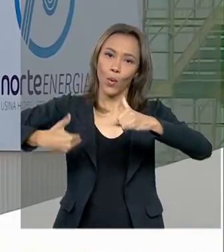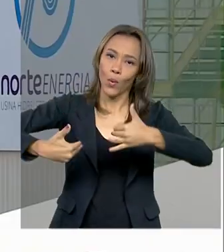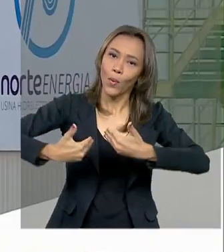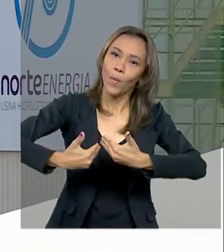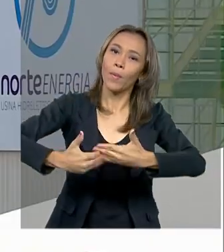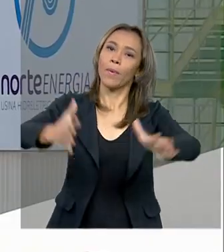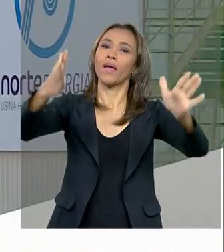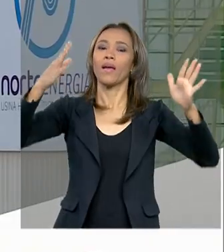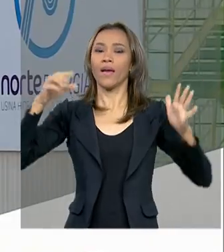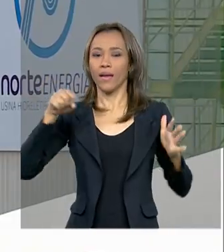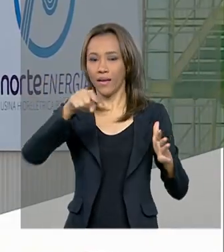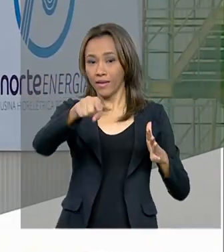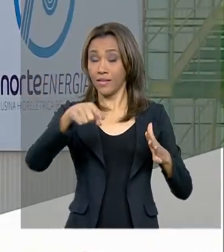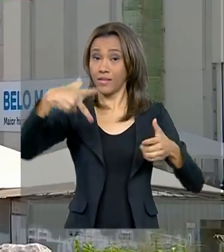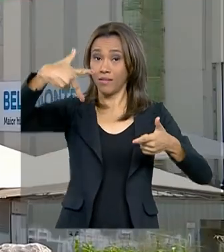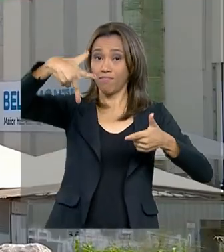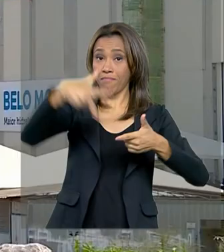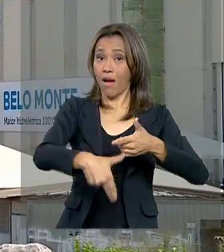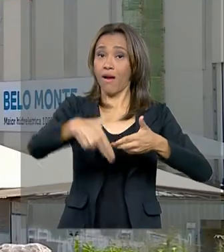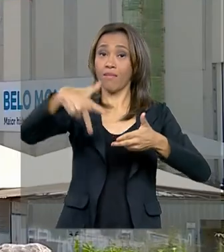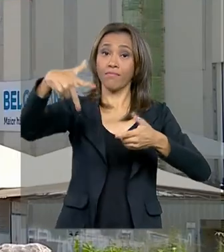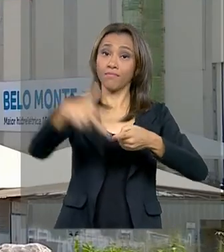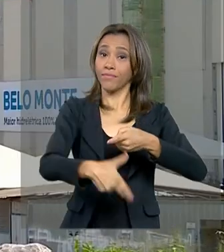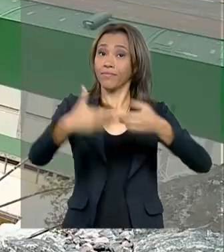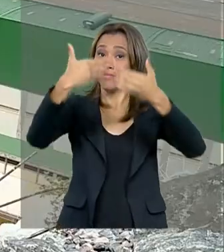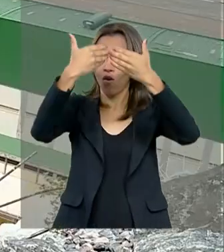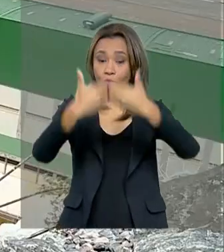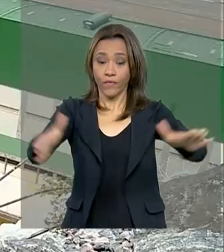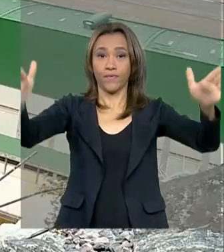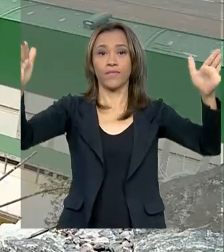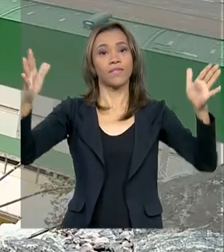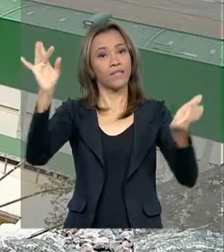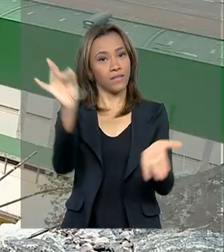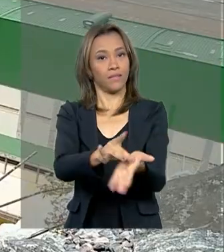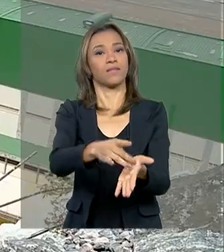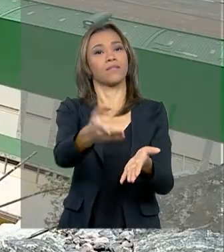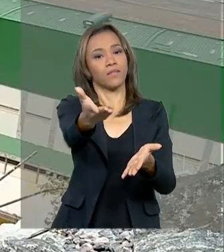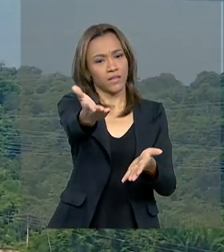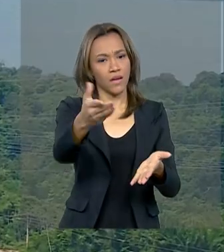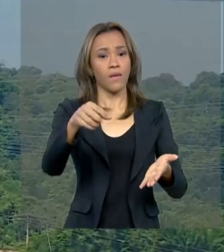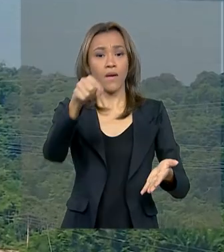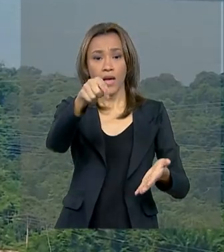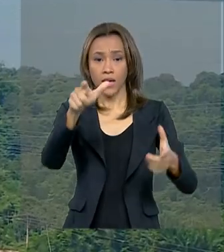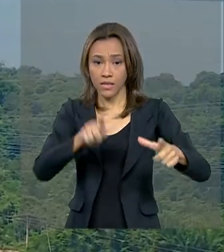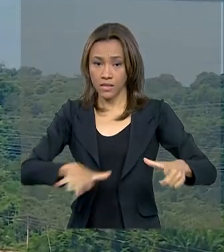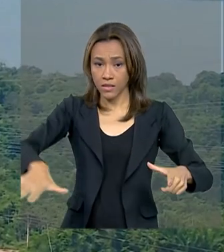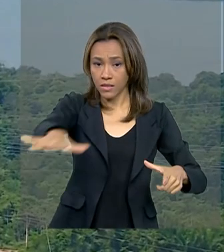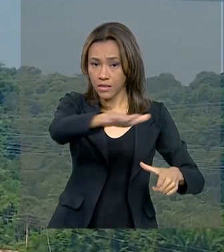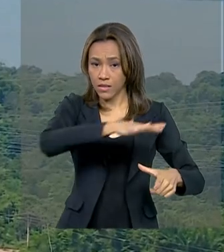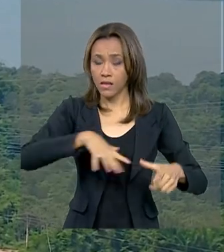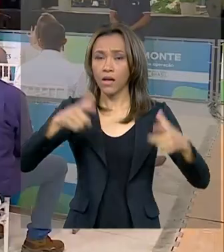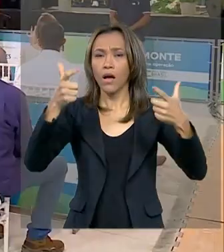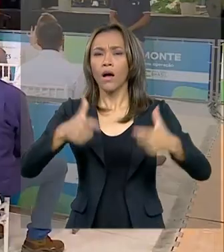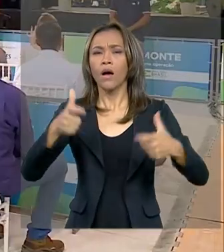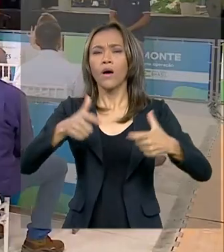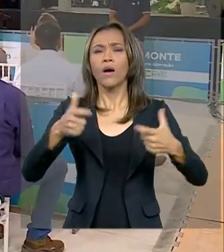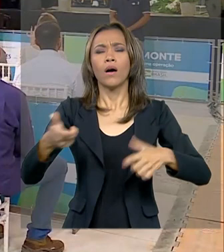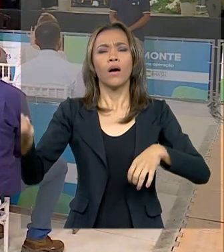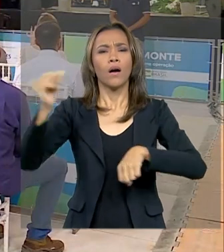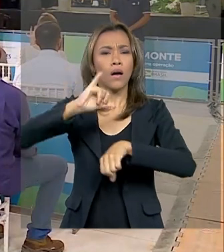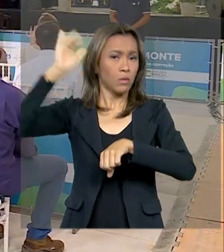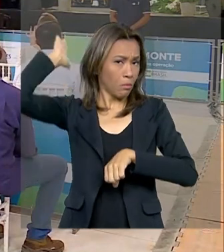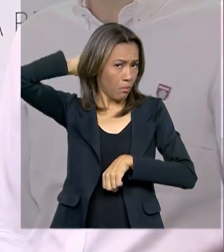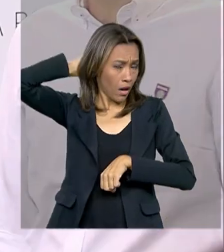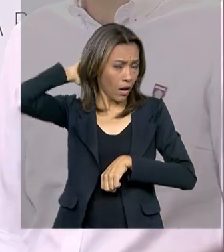e marca a inauguração oficial do empreendimento. A cerimônia em vitória do Xingu, no Pará, contou com a presença do